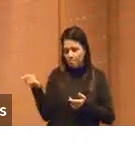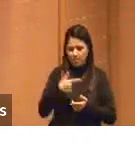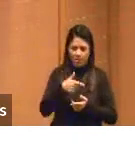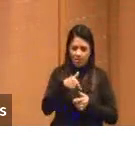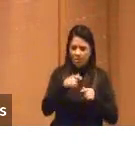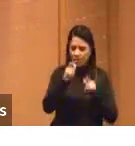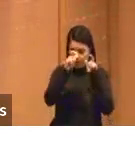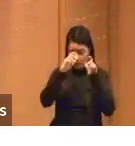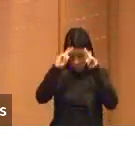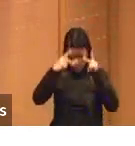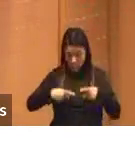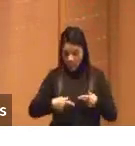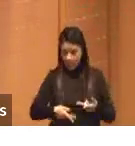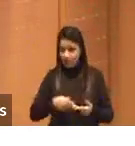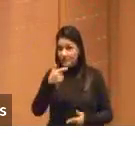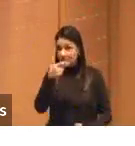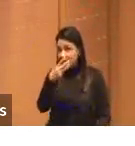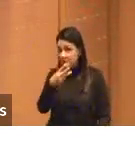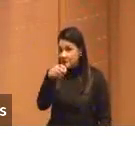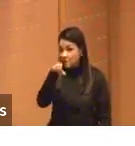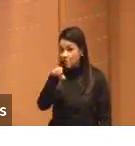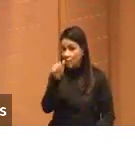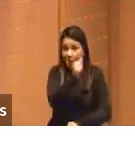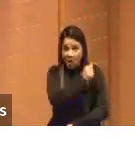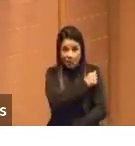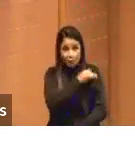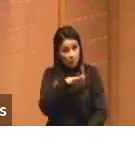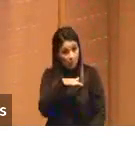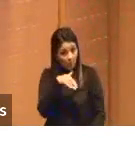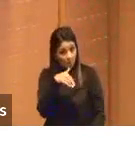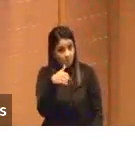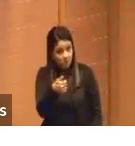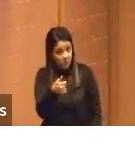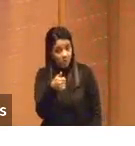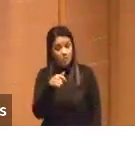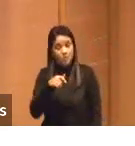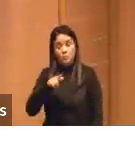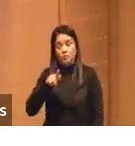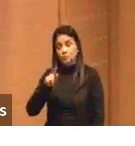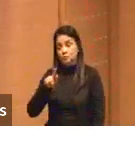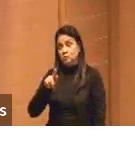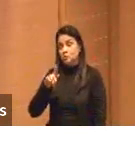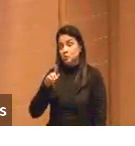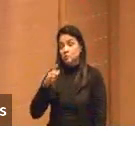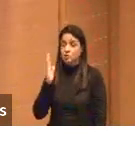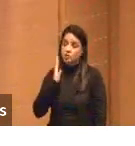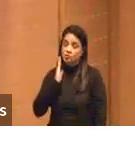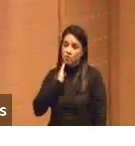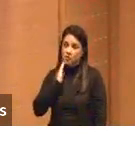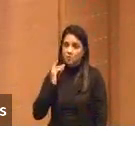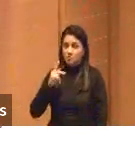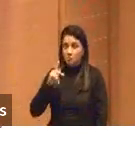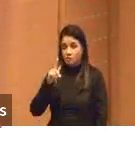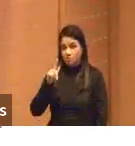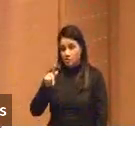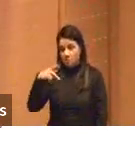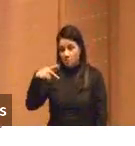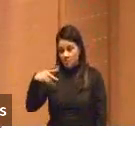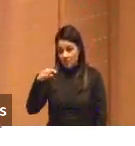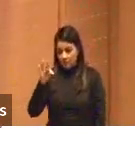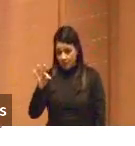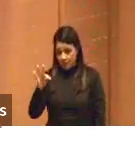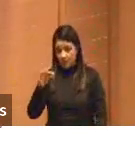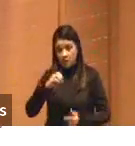você repara que ainda tem 39 alunos que foram melhor do que o chat GPT no Enem, mas esperem a versão 5,